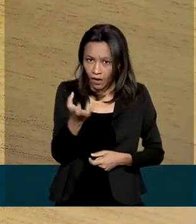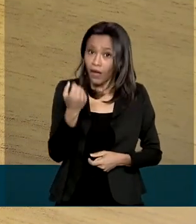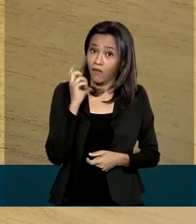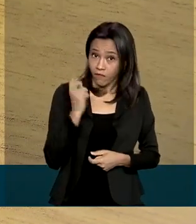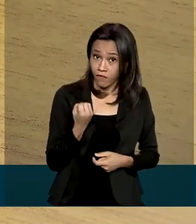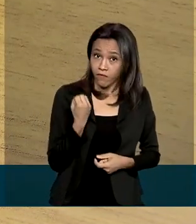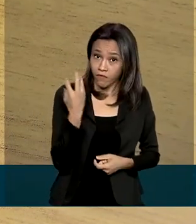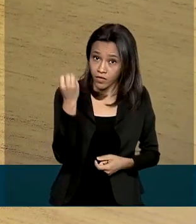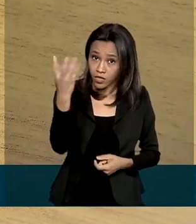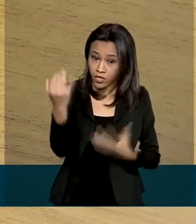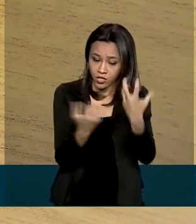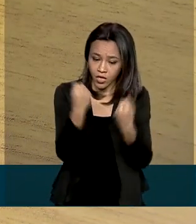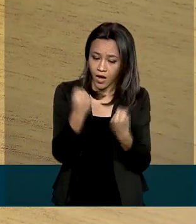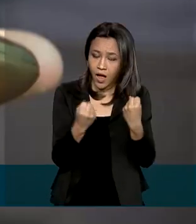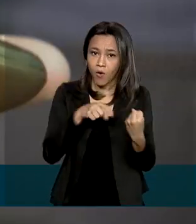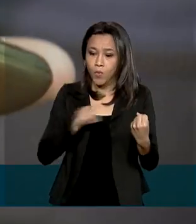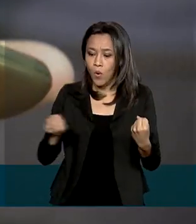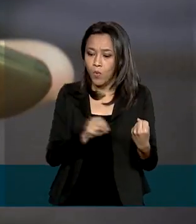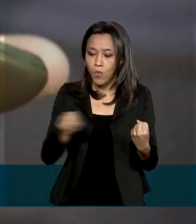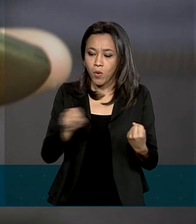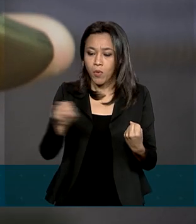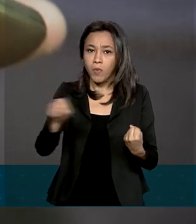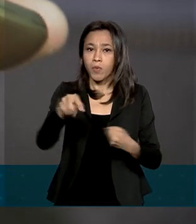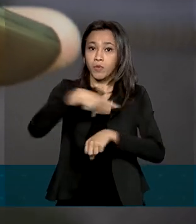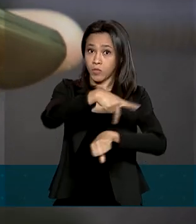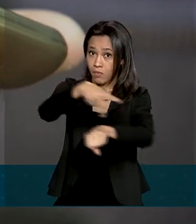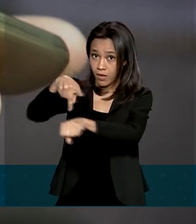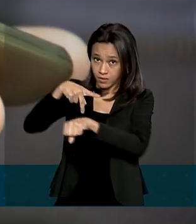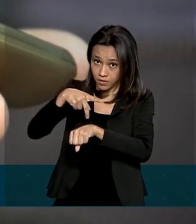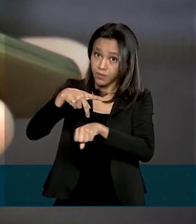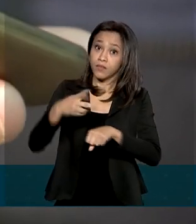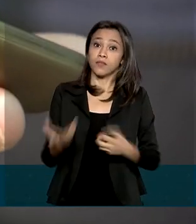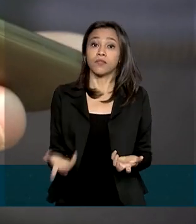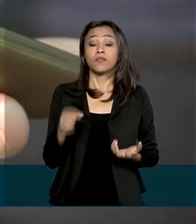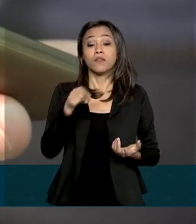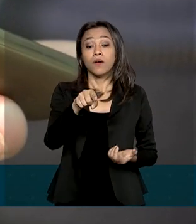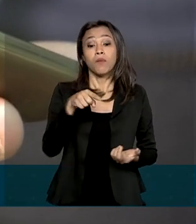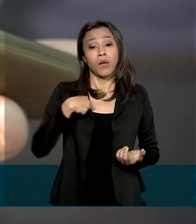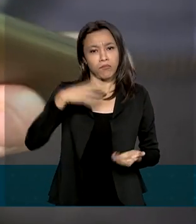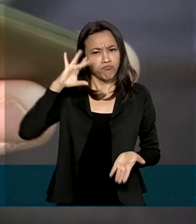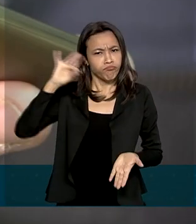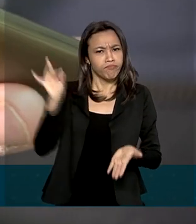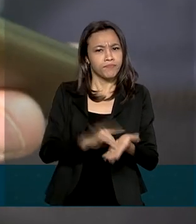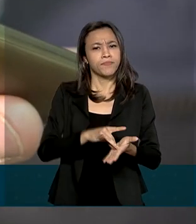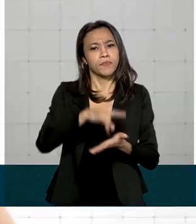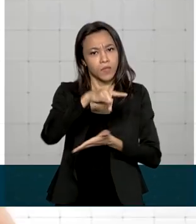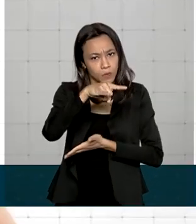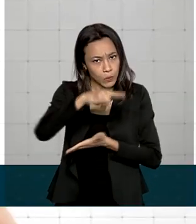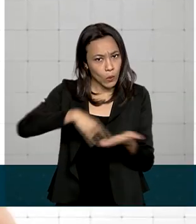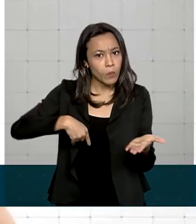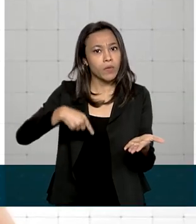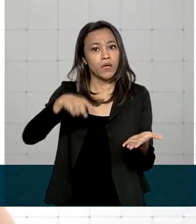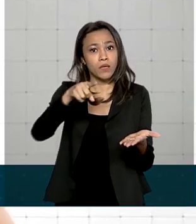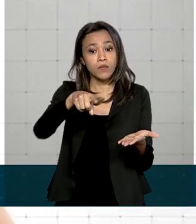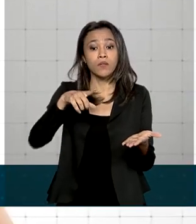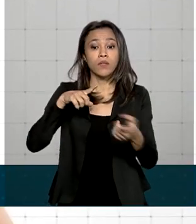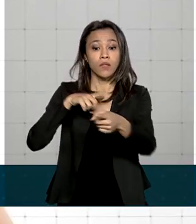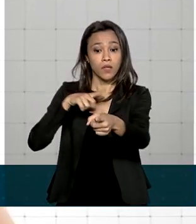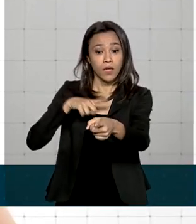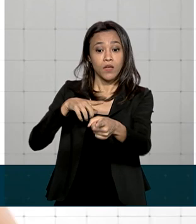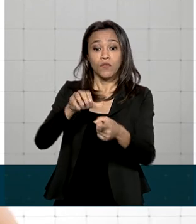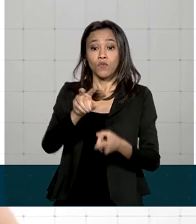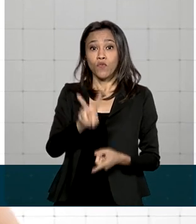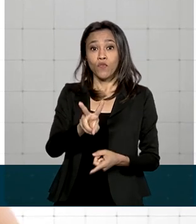carro entre esses países. Para verificação da veracidade dos documentos de trânsito, foi desenvolvido o